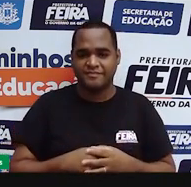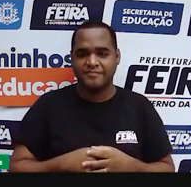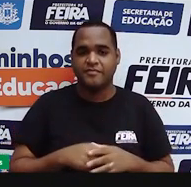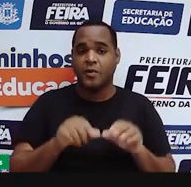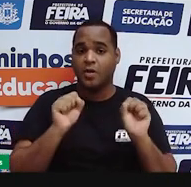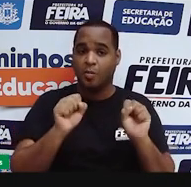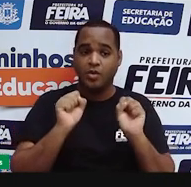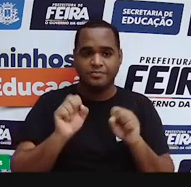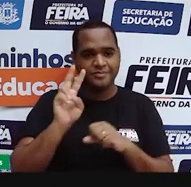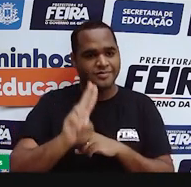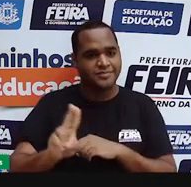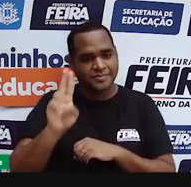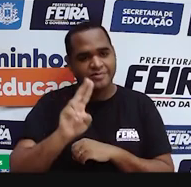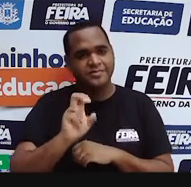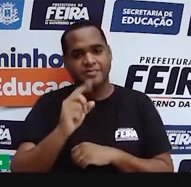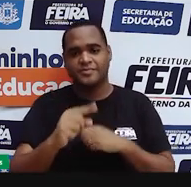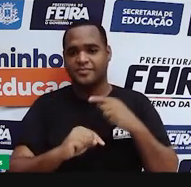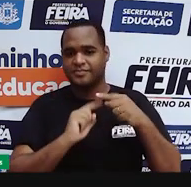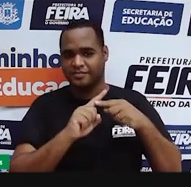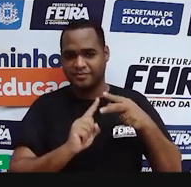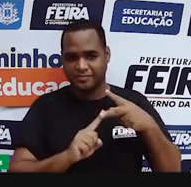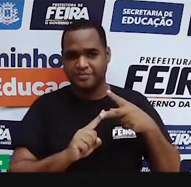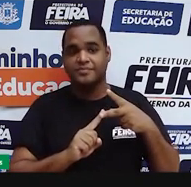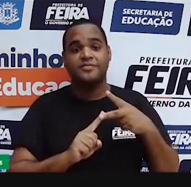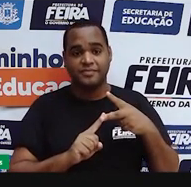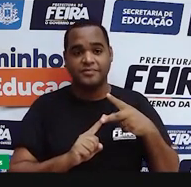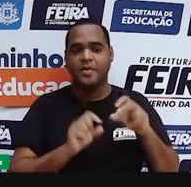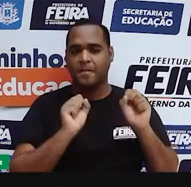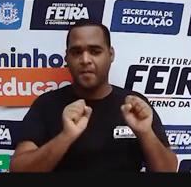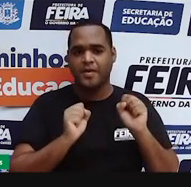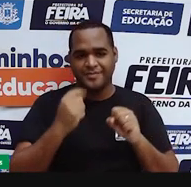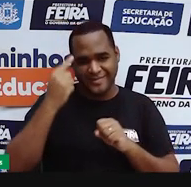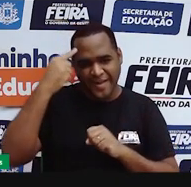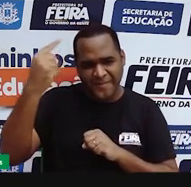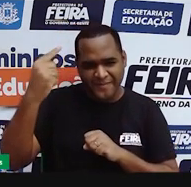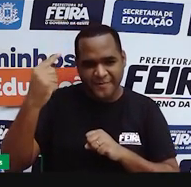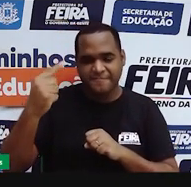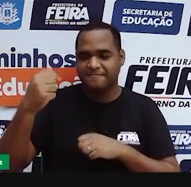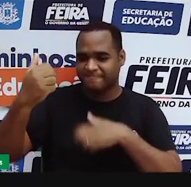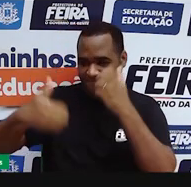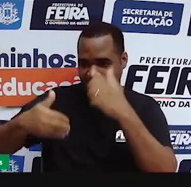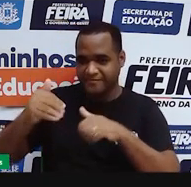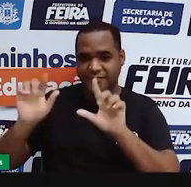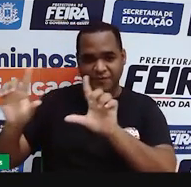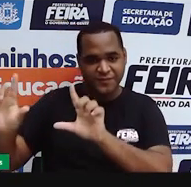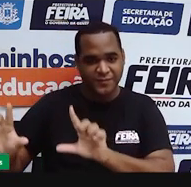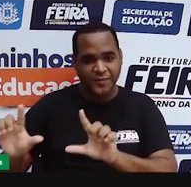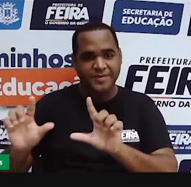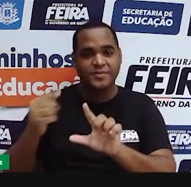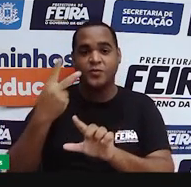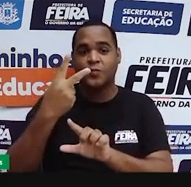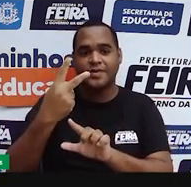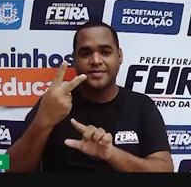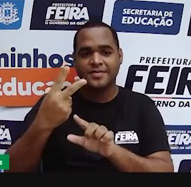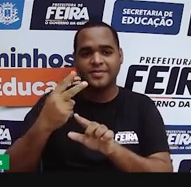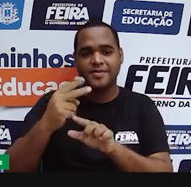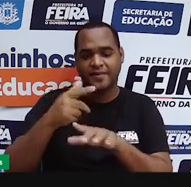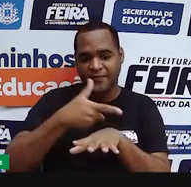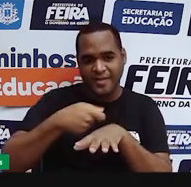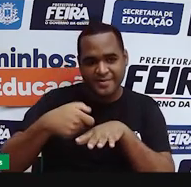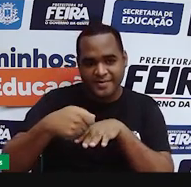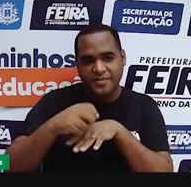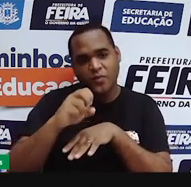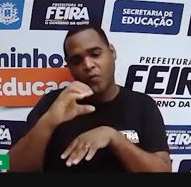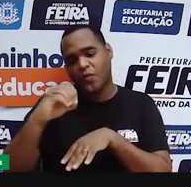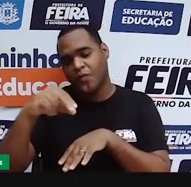poderiam utilizar aquelas duas plataformas, por exemplo, para descobrir se essa notícia era verdadeira ou falsa ou simplesmente digitar lá no